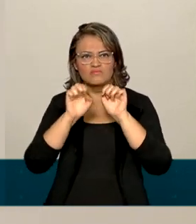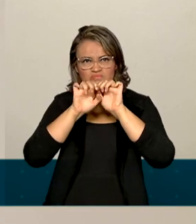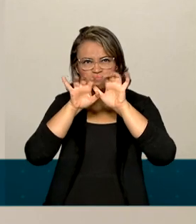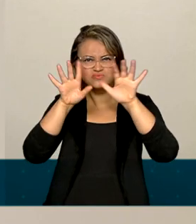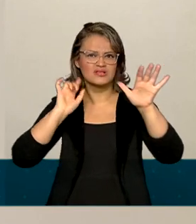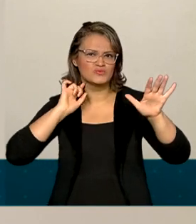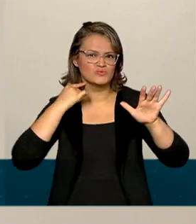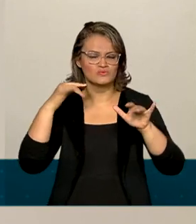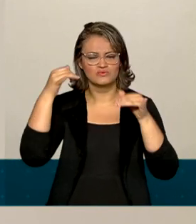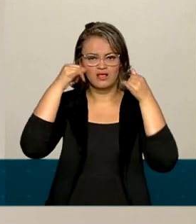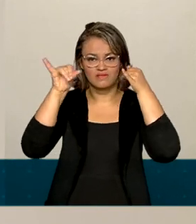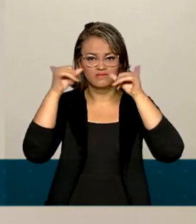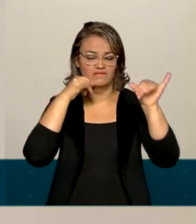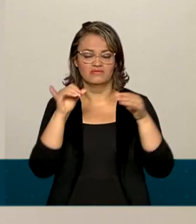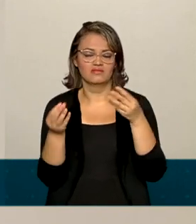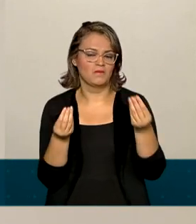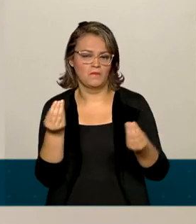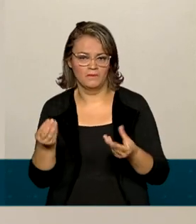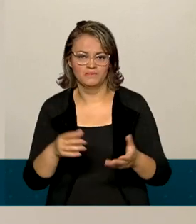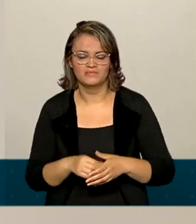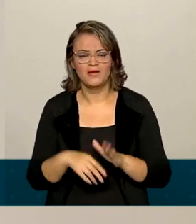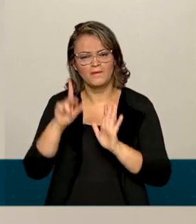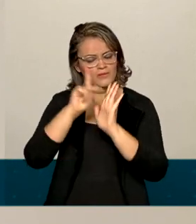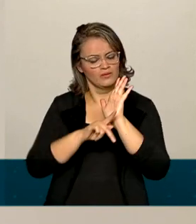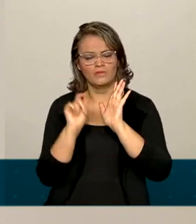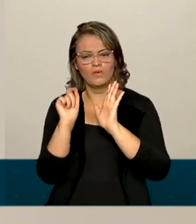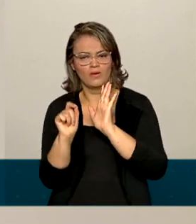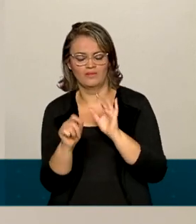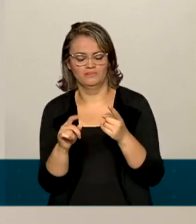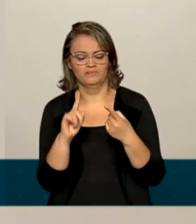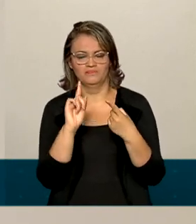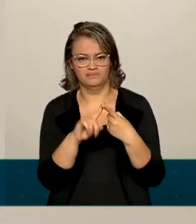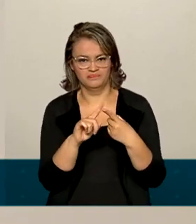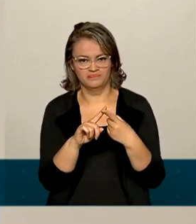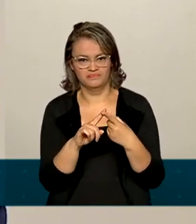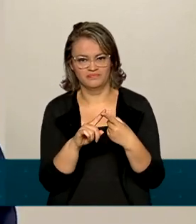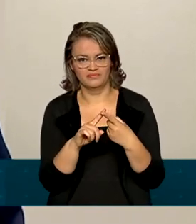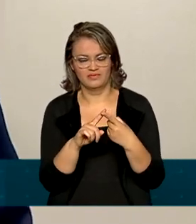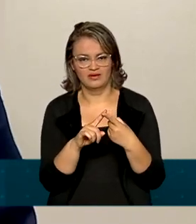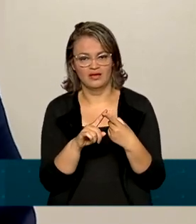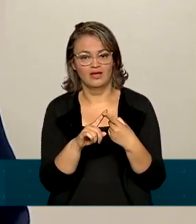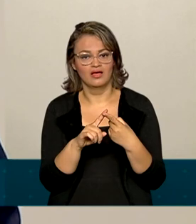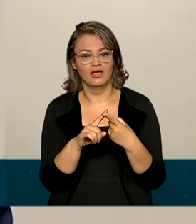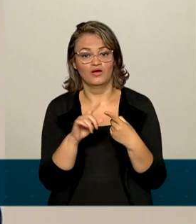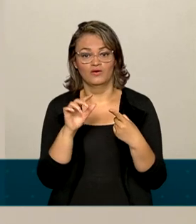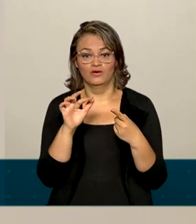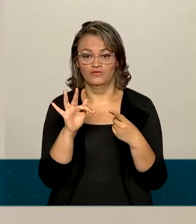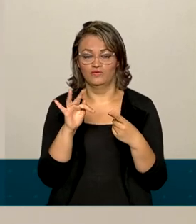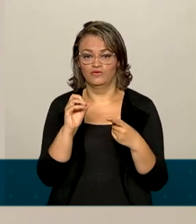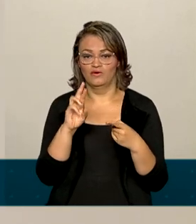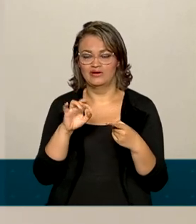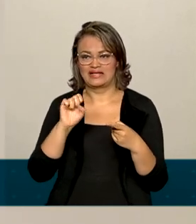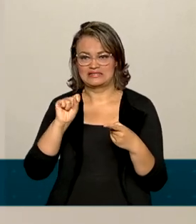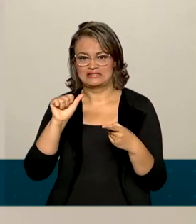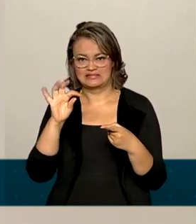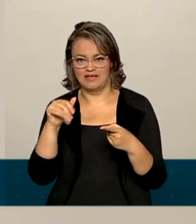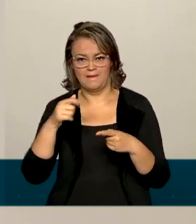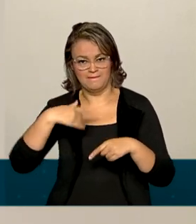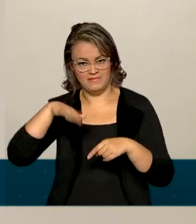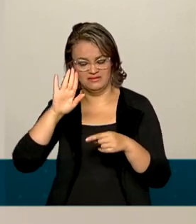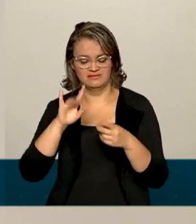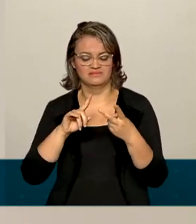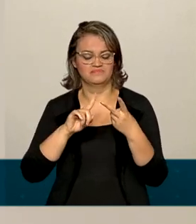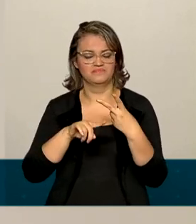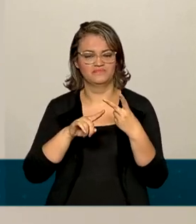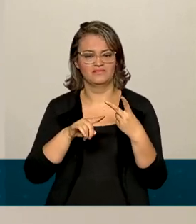de gás carbônico. Entre esses programas, cabe a destacar três. Nós podemos falar do programa Floresta Mais, podemos falar